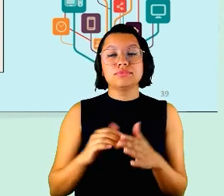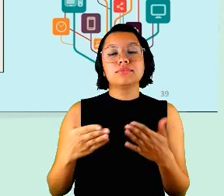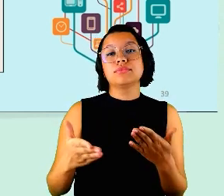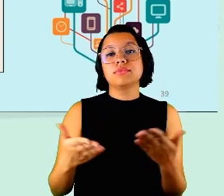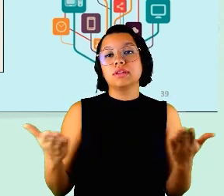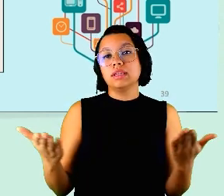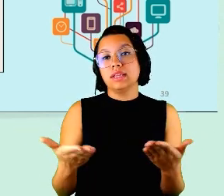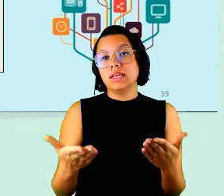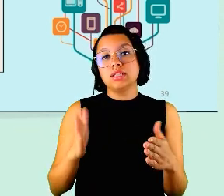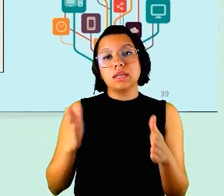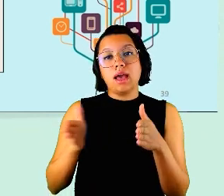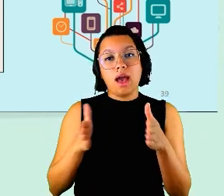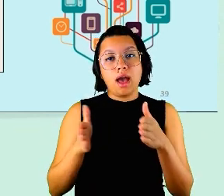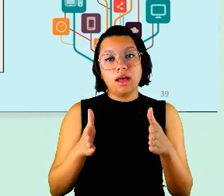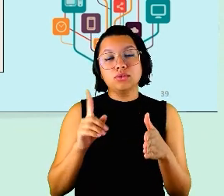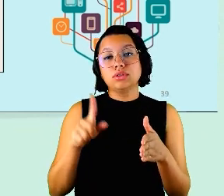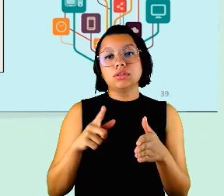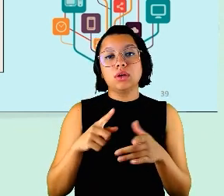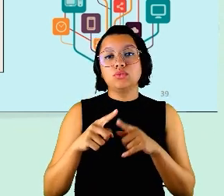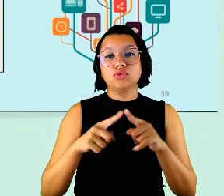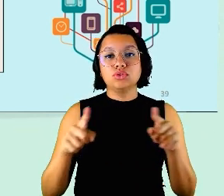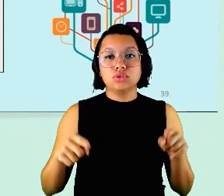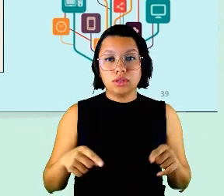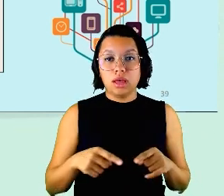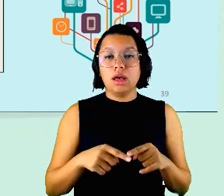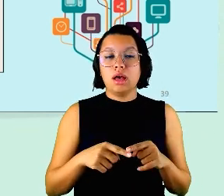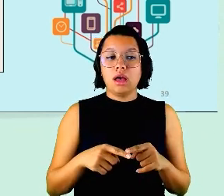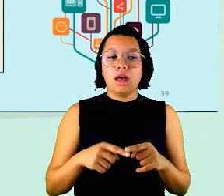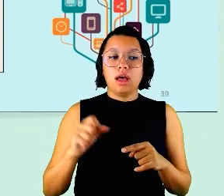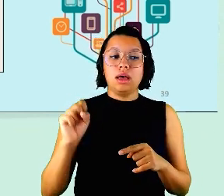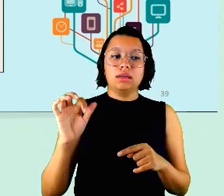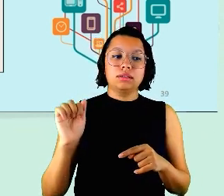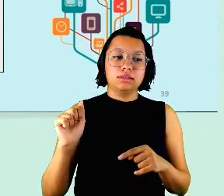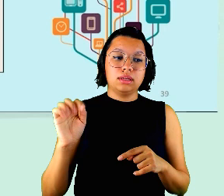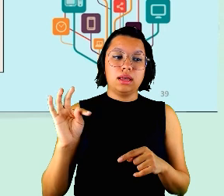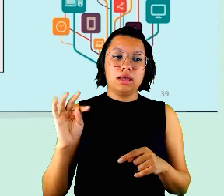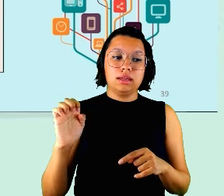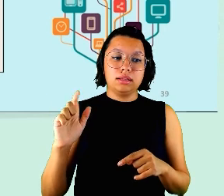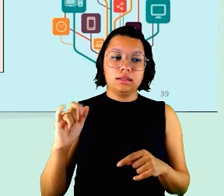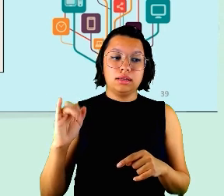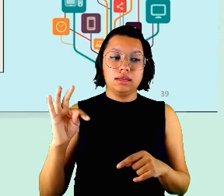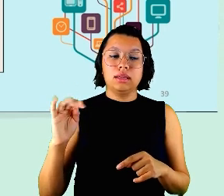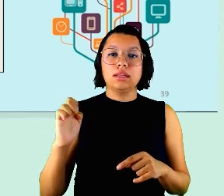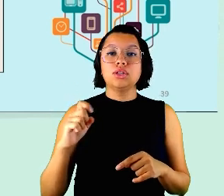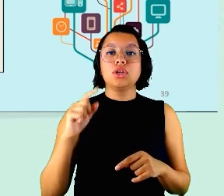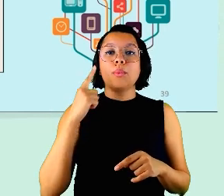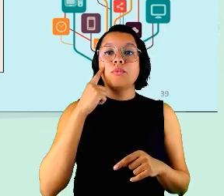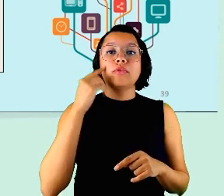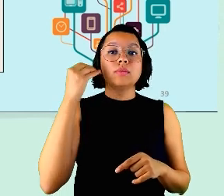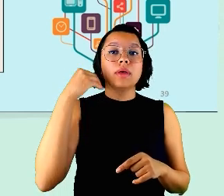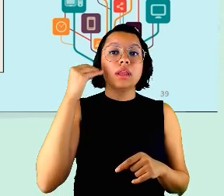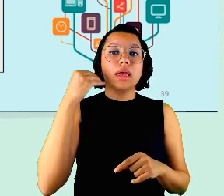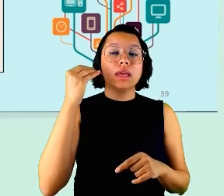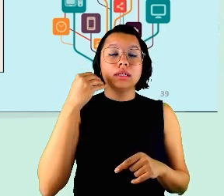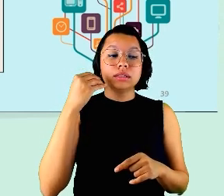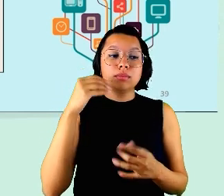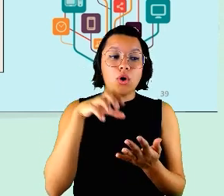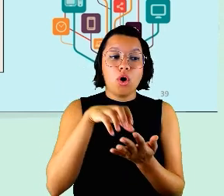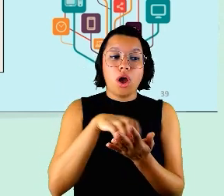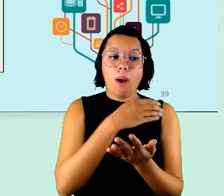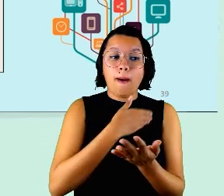caso são os escritórios satélites eu vi uma experiência de uma organização que estava estudando organização pública brasileira